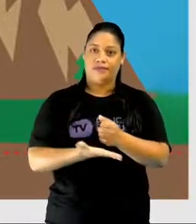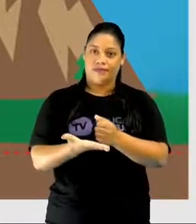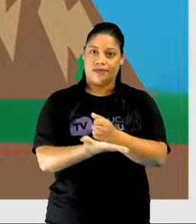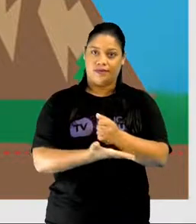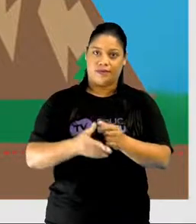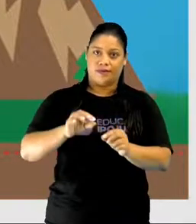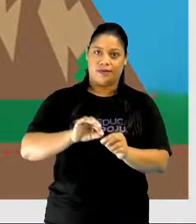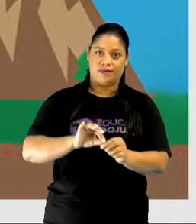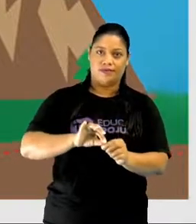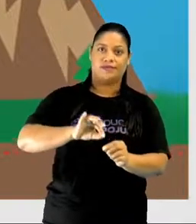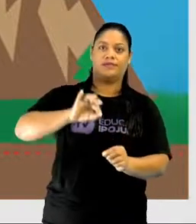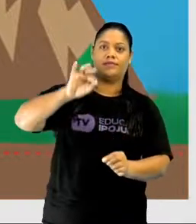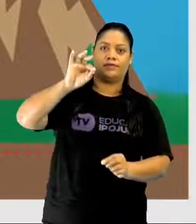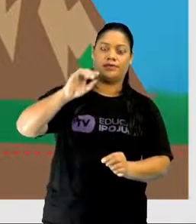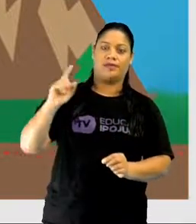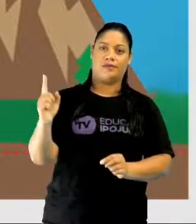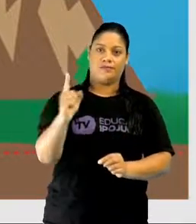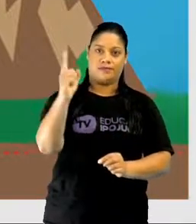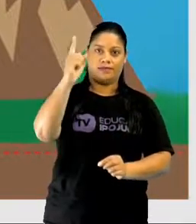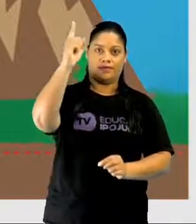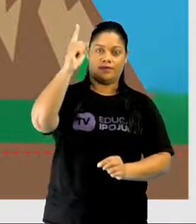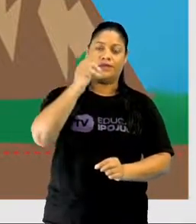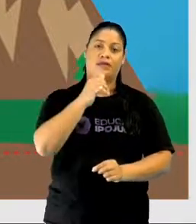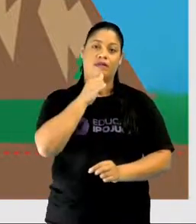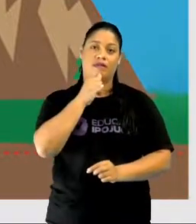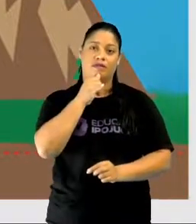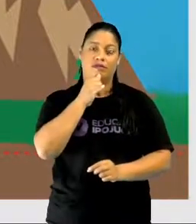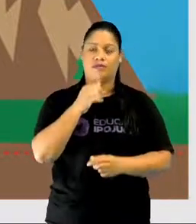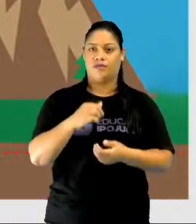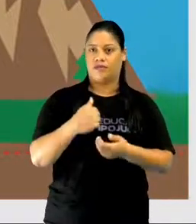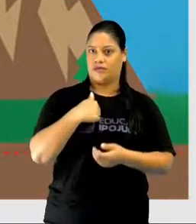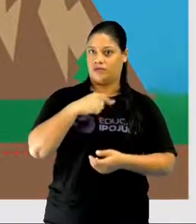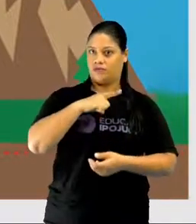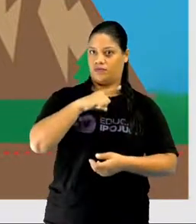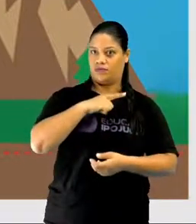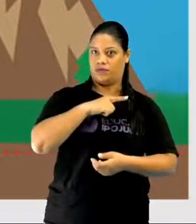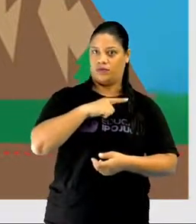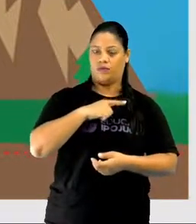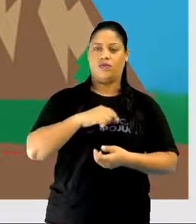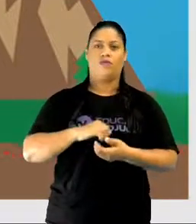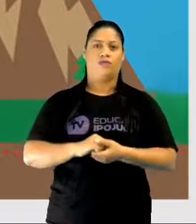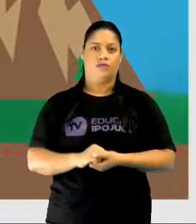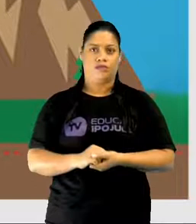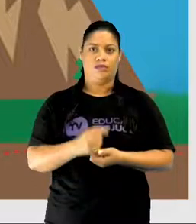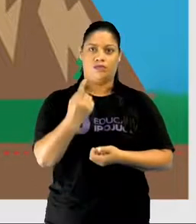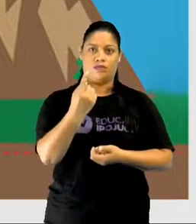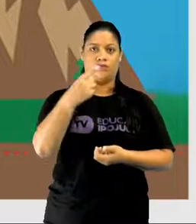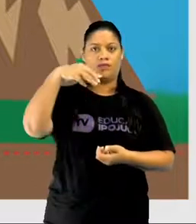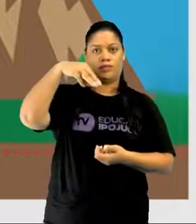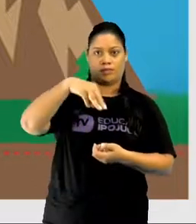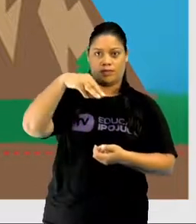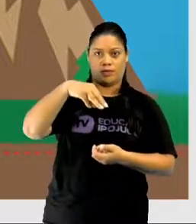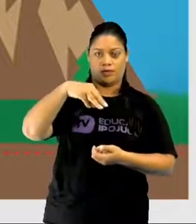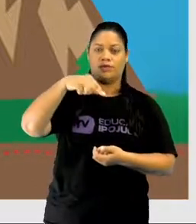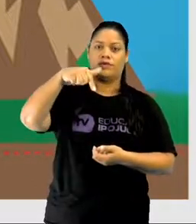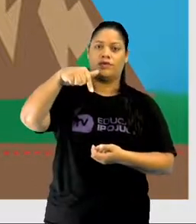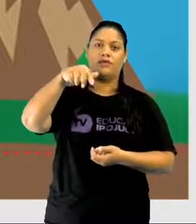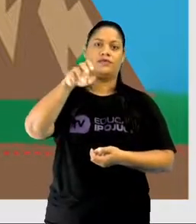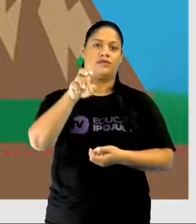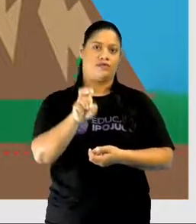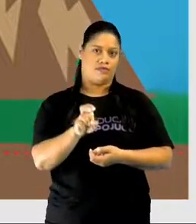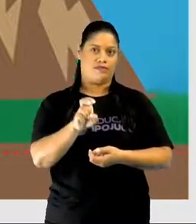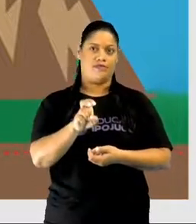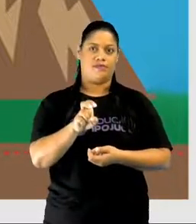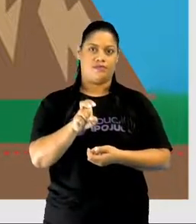até a parte mais alta dele. Por exemplo, eu tenho 1,75m de altura. Isso é